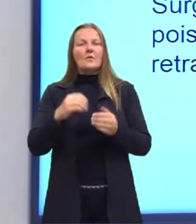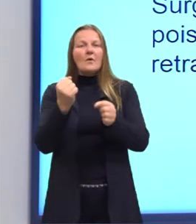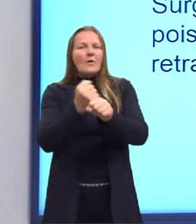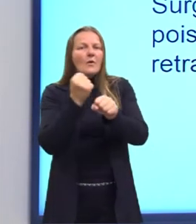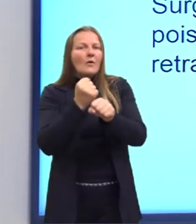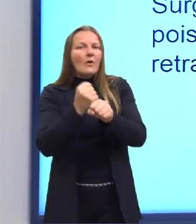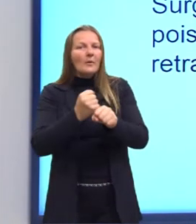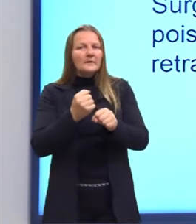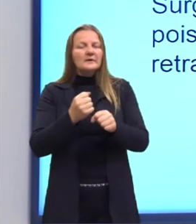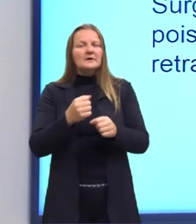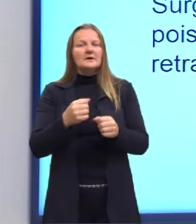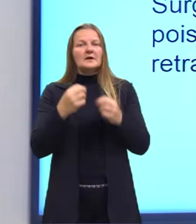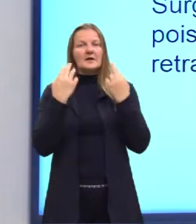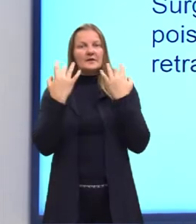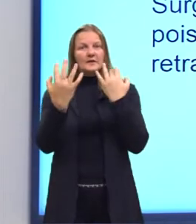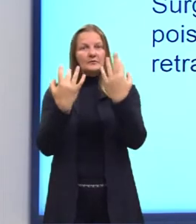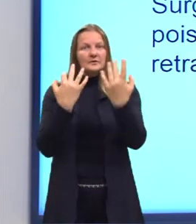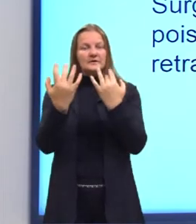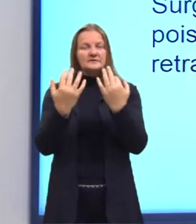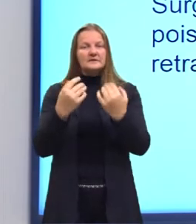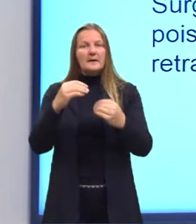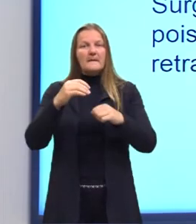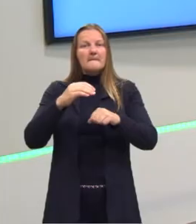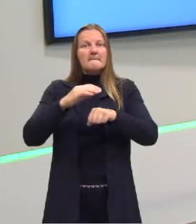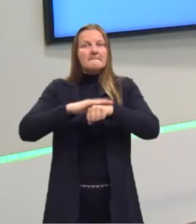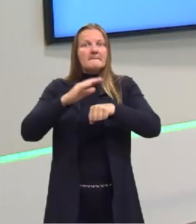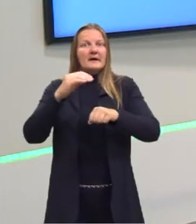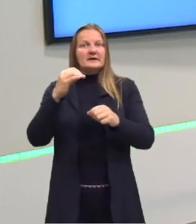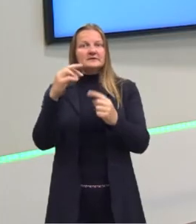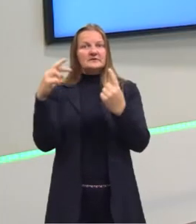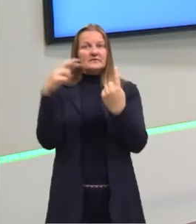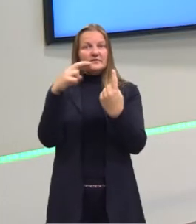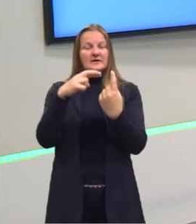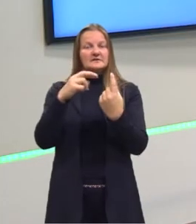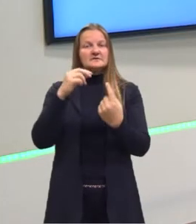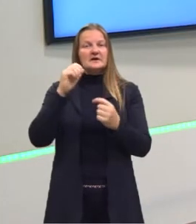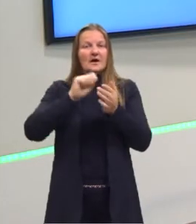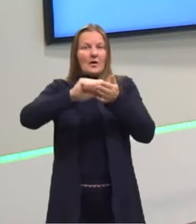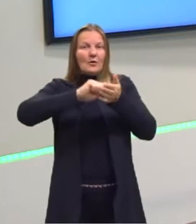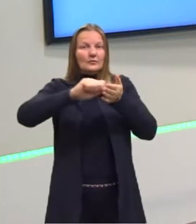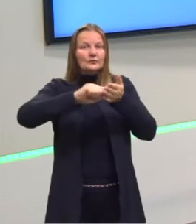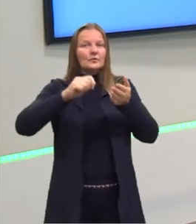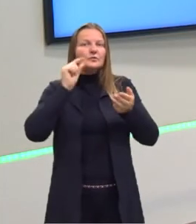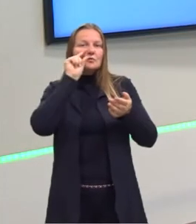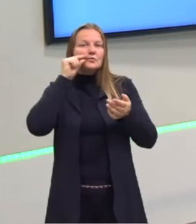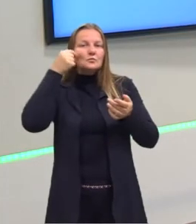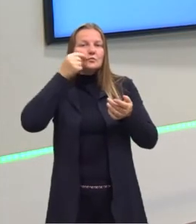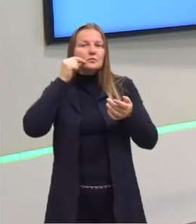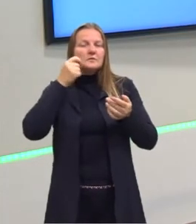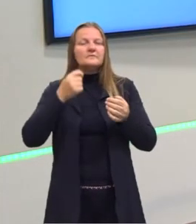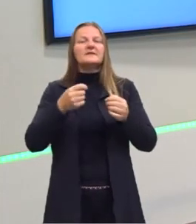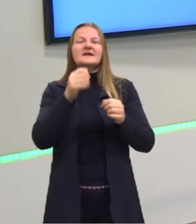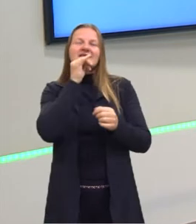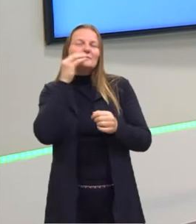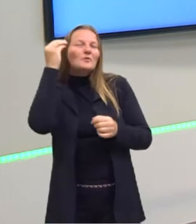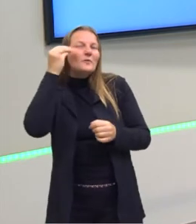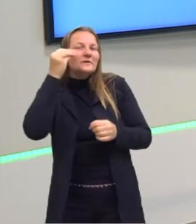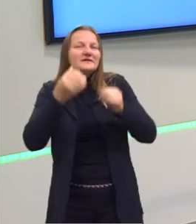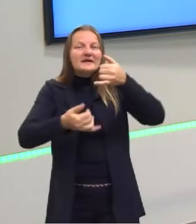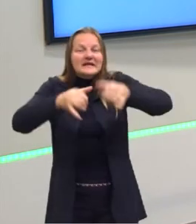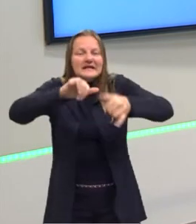naturalista fosse uma experiência. Sabe essas experiências que a gente faz lá na aula de química, na aula de biologia?